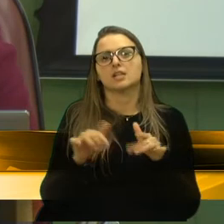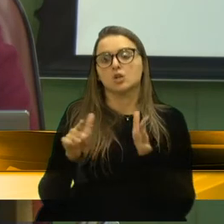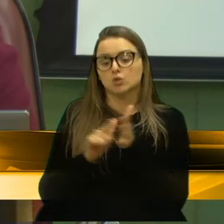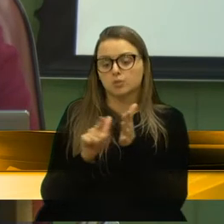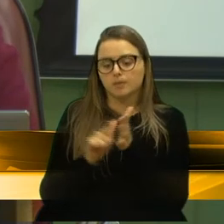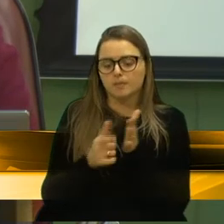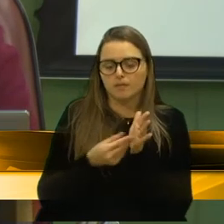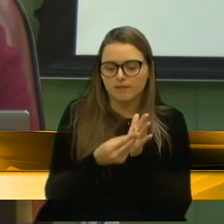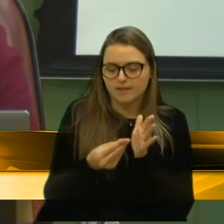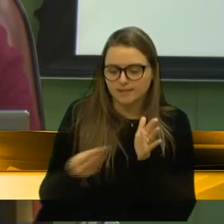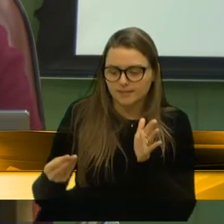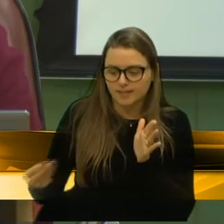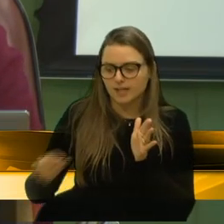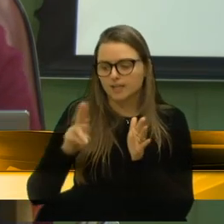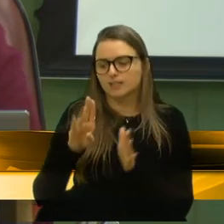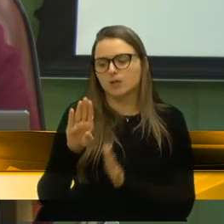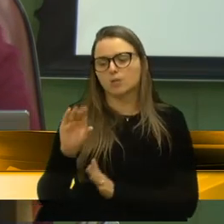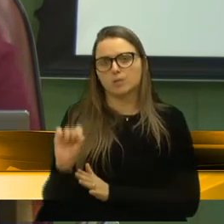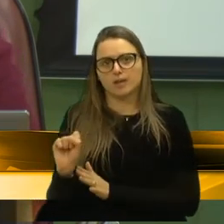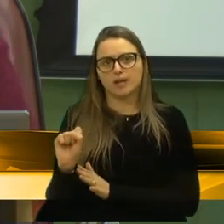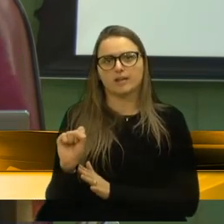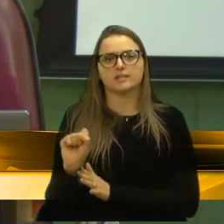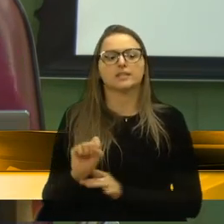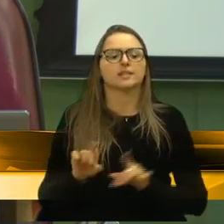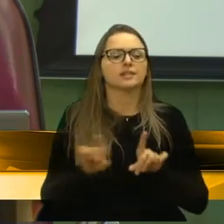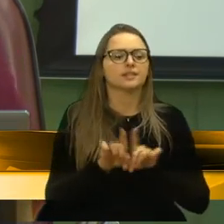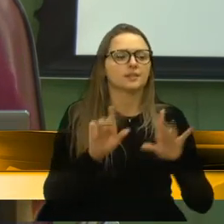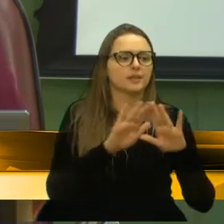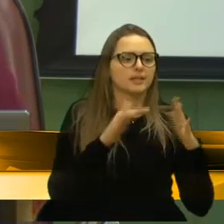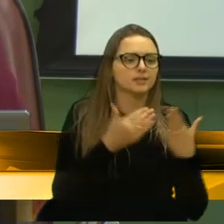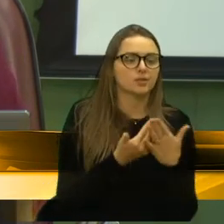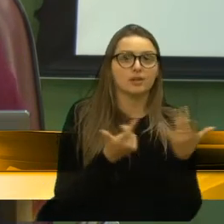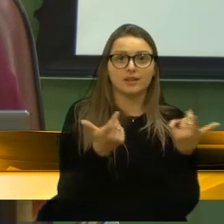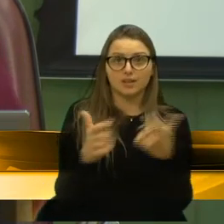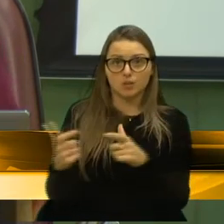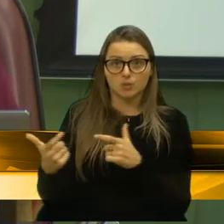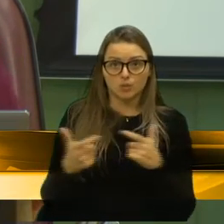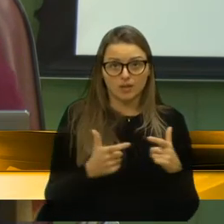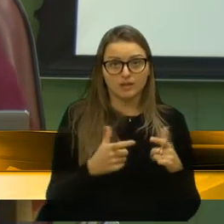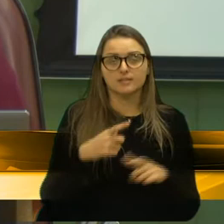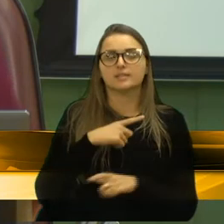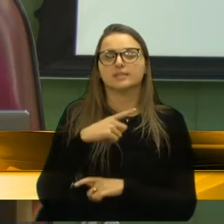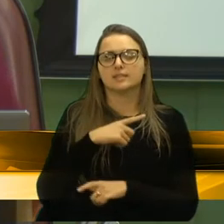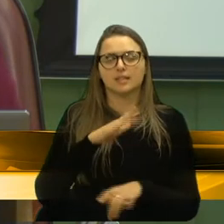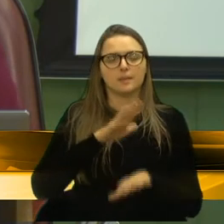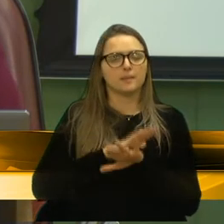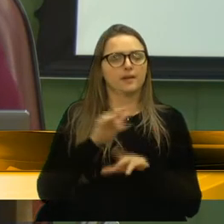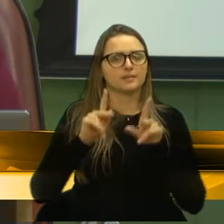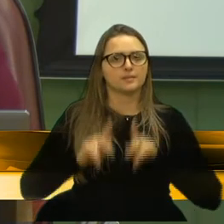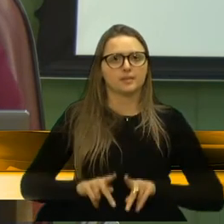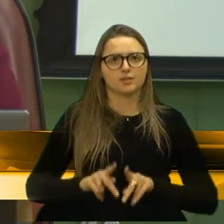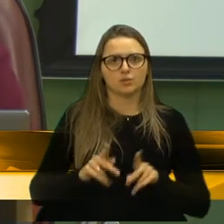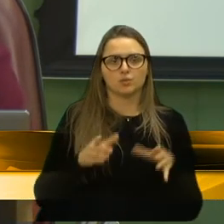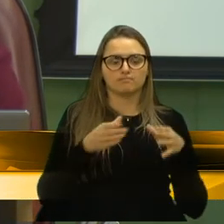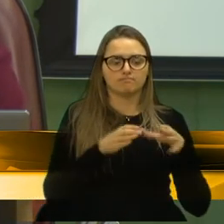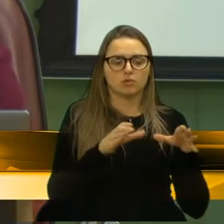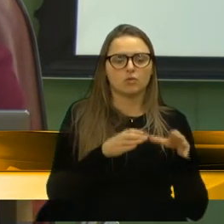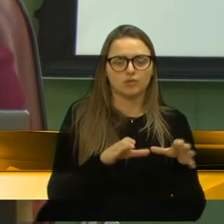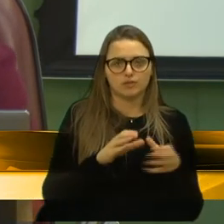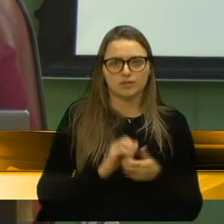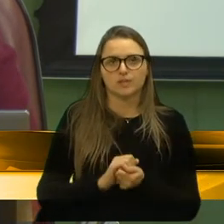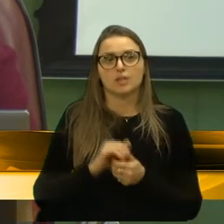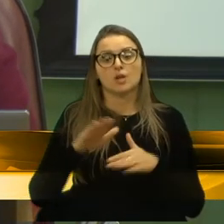distribuídos em unidades básicas de saúde, em escolas, em locais, que têm uma passagem importante de pessoas.